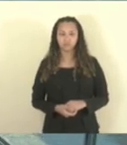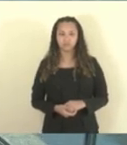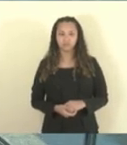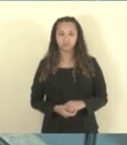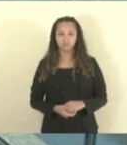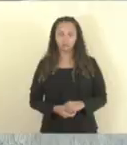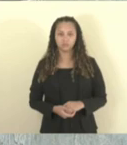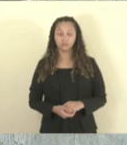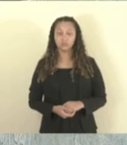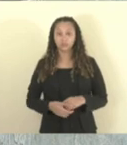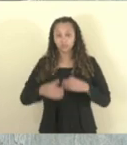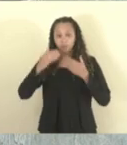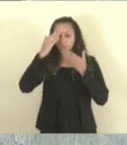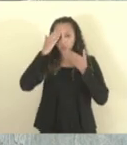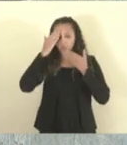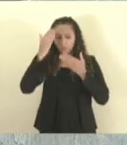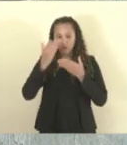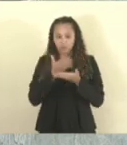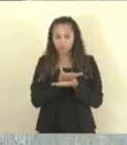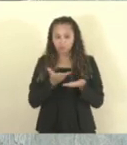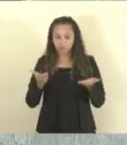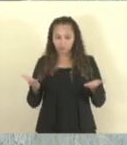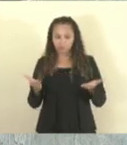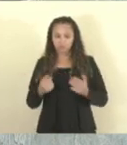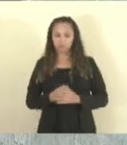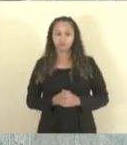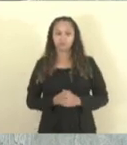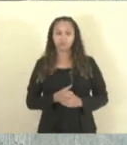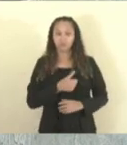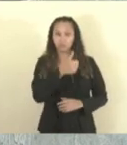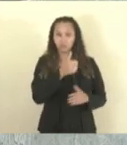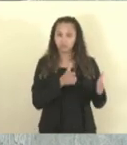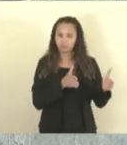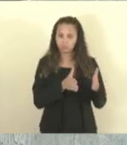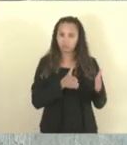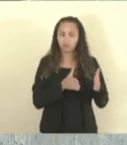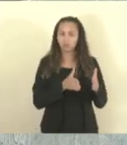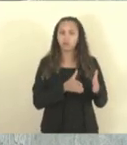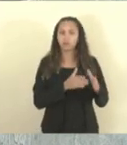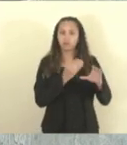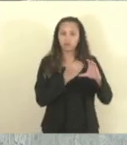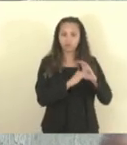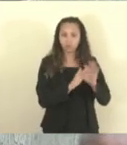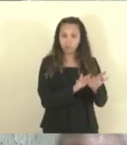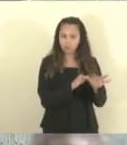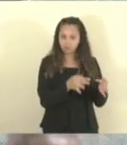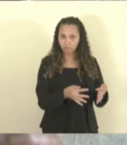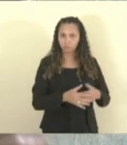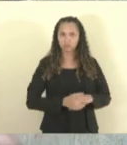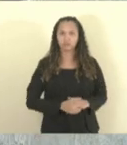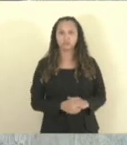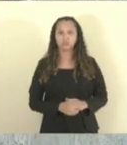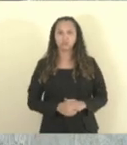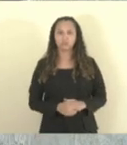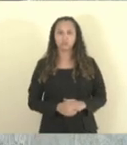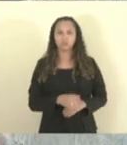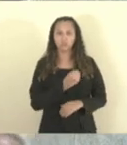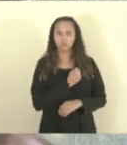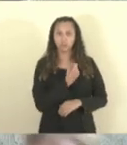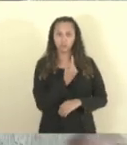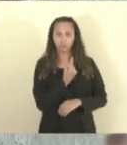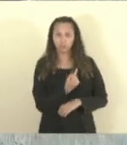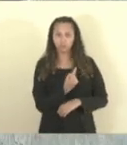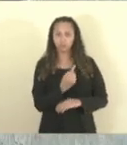Muito obrigado a todos. Primeira fase do expediente para simples despacho. Item 1.